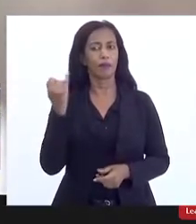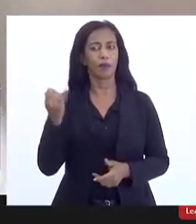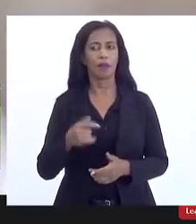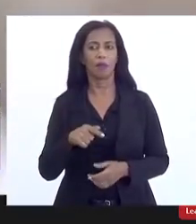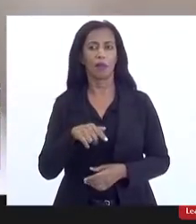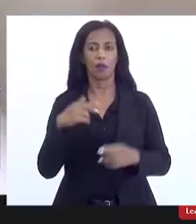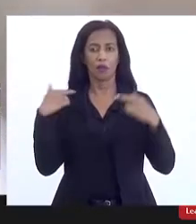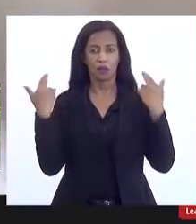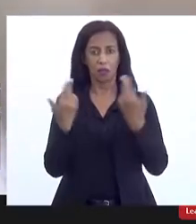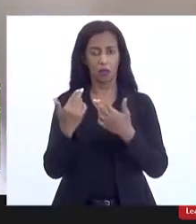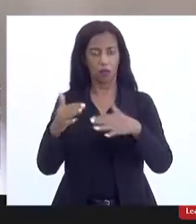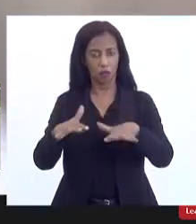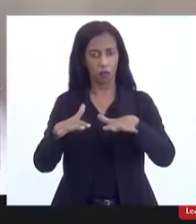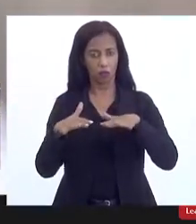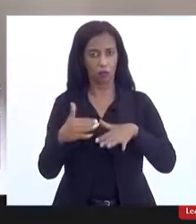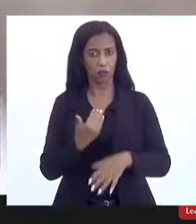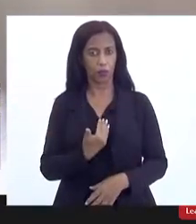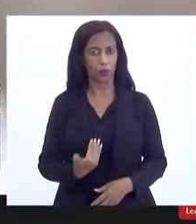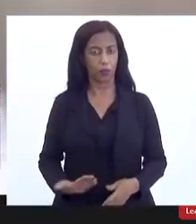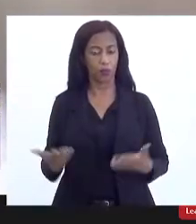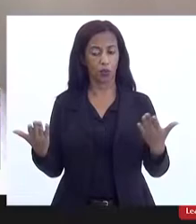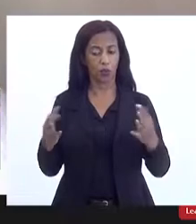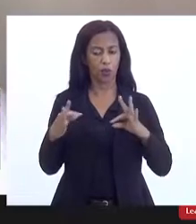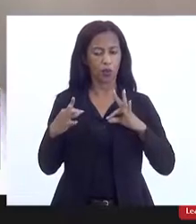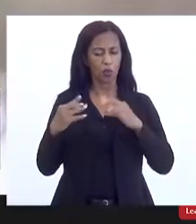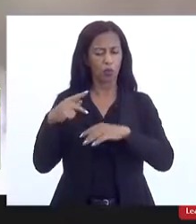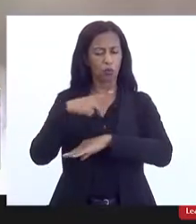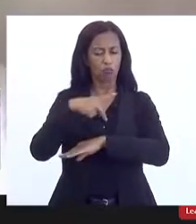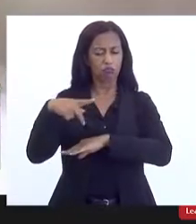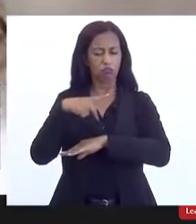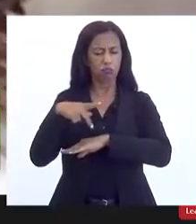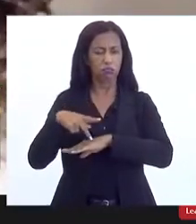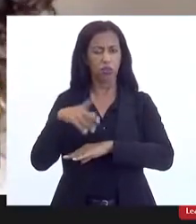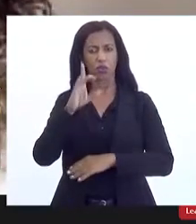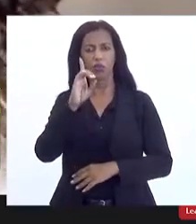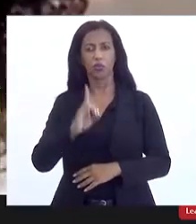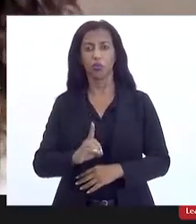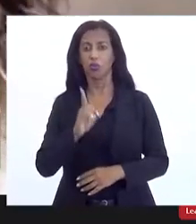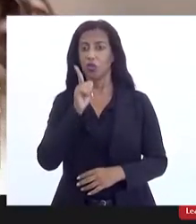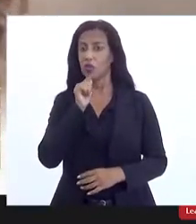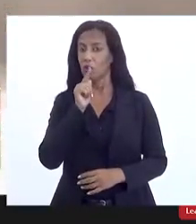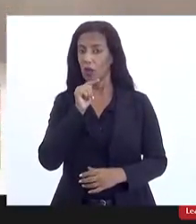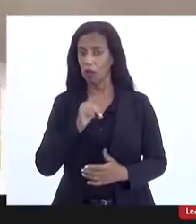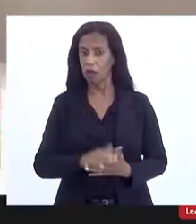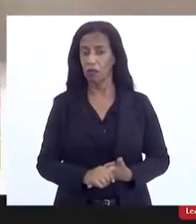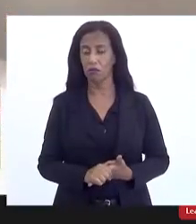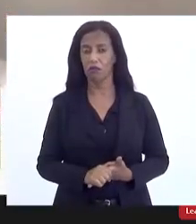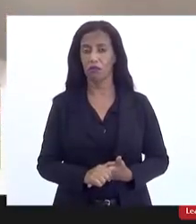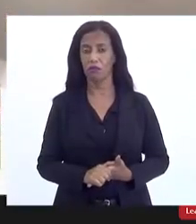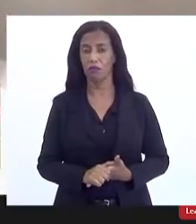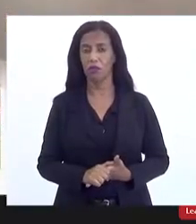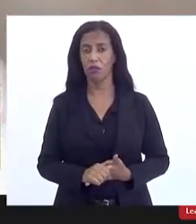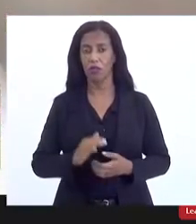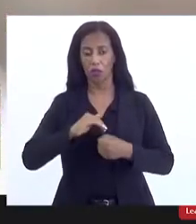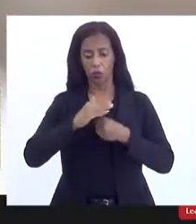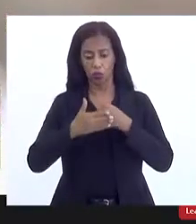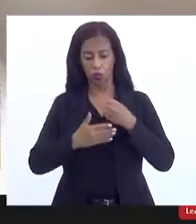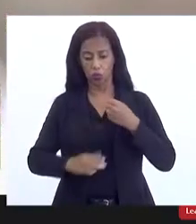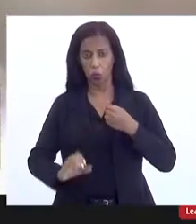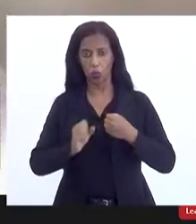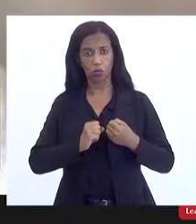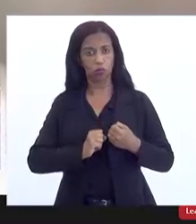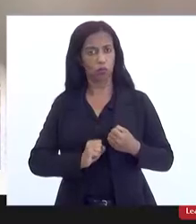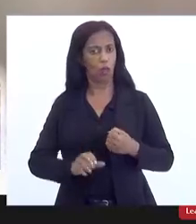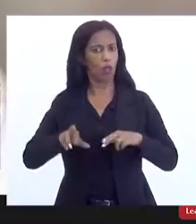audiência pública aqui é que em todo o nosso país o direito à água e ao esgotamento sanitário